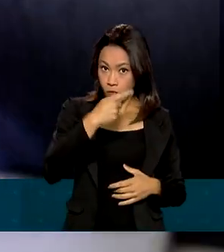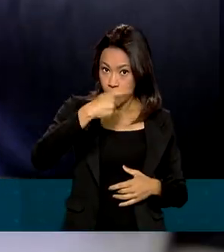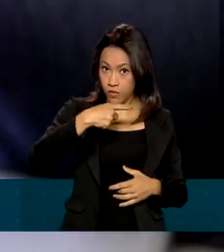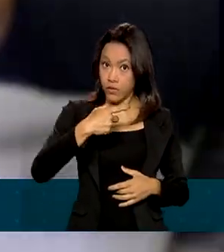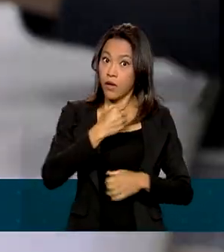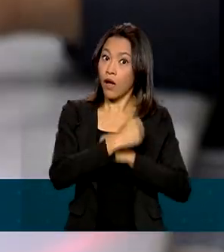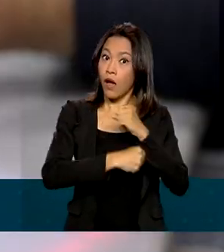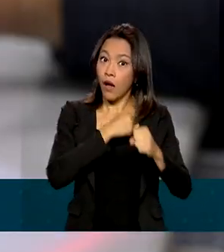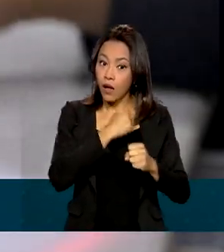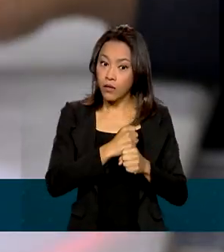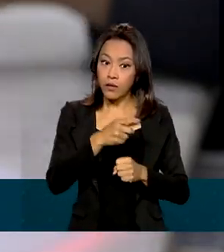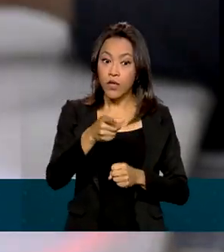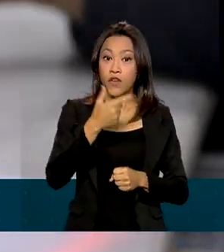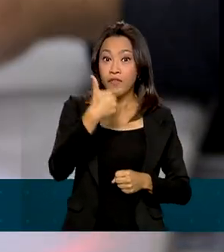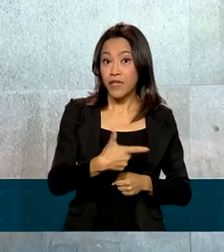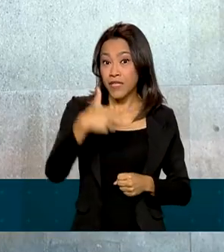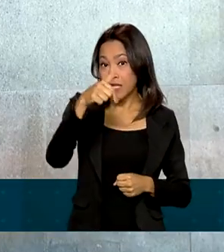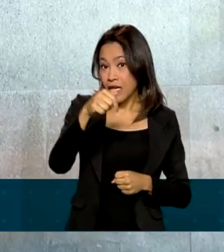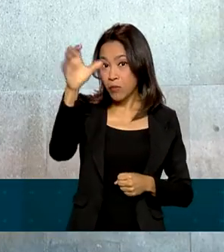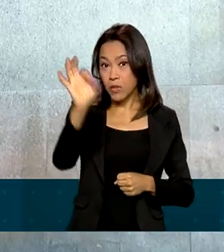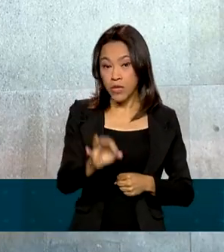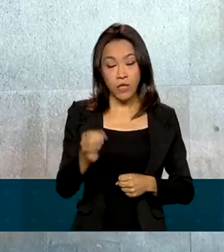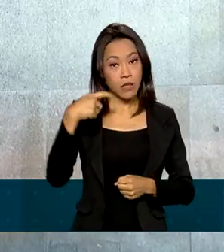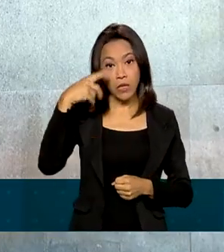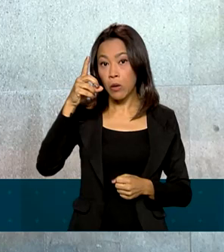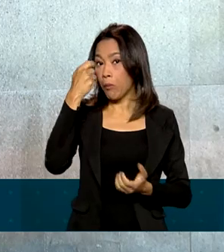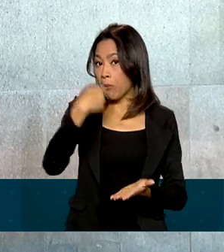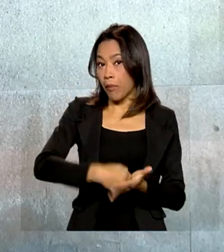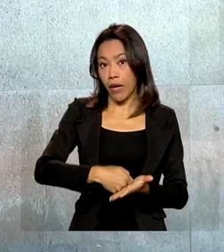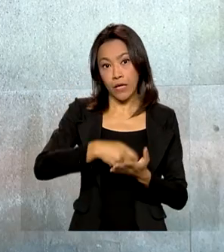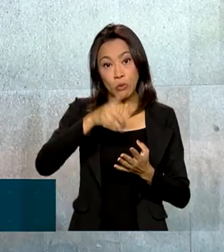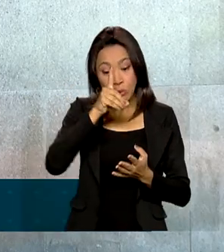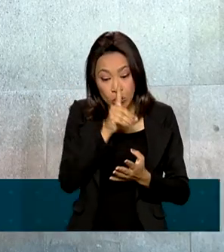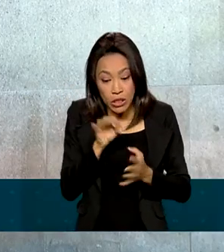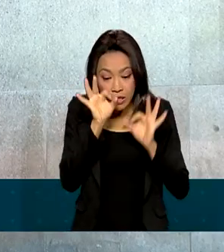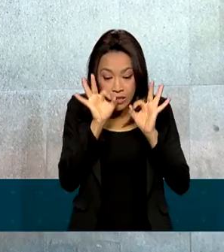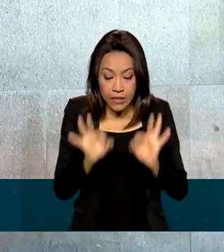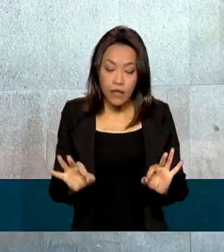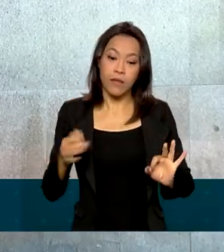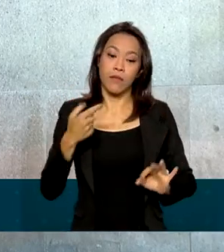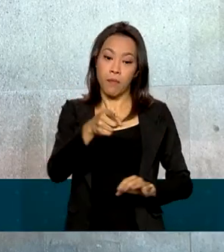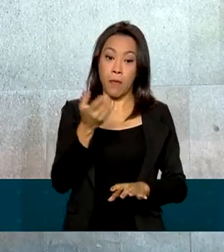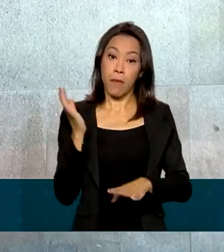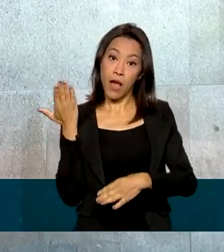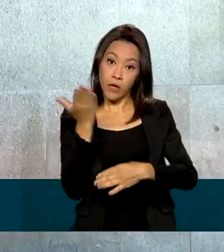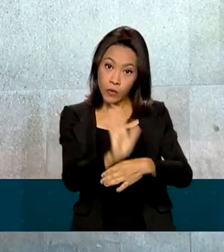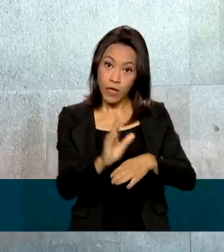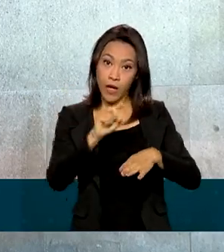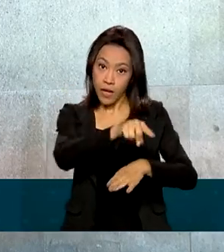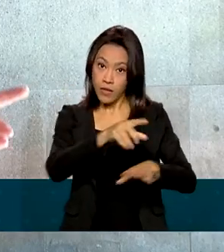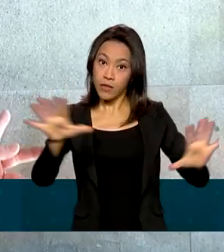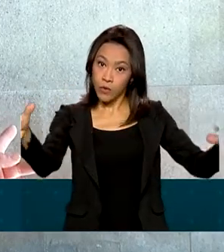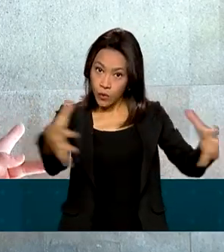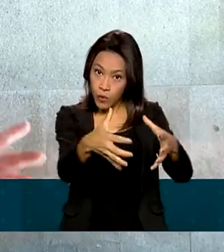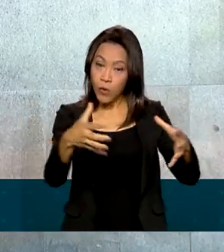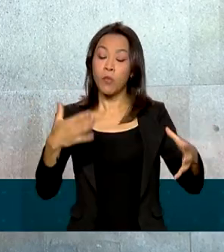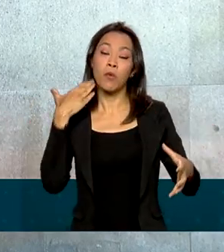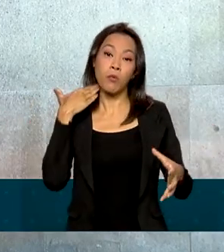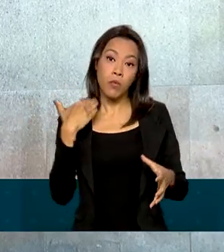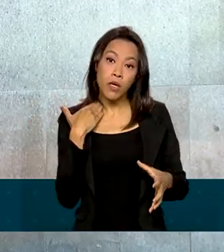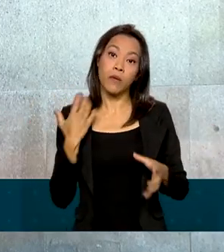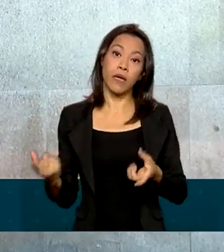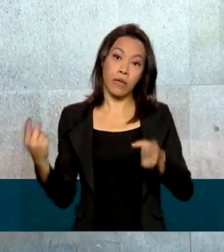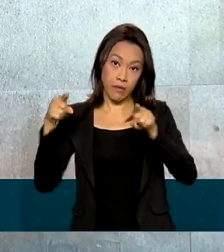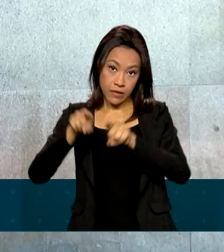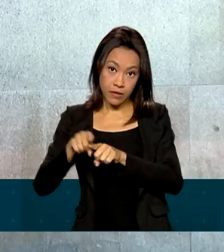não pagaram as contas em dia. Para ajudar esse público a sair do aperto, os bancos, em parceria com o Banco Central e a